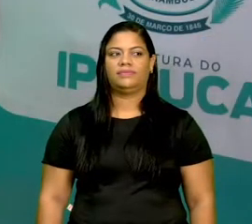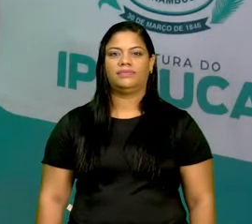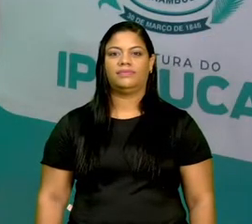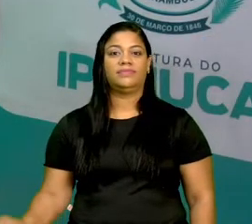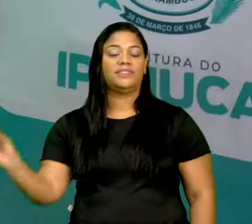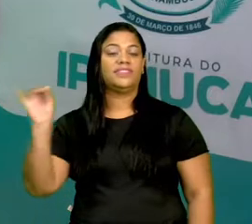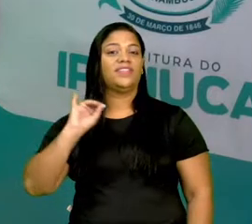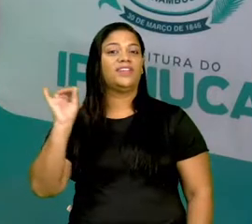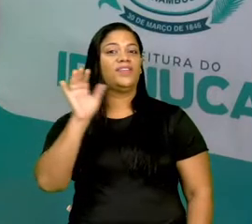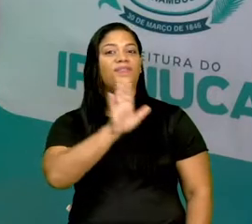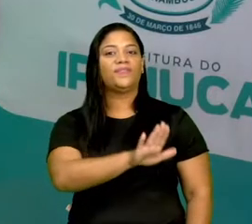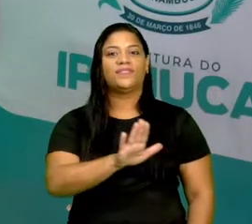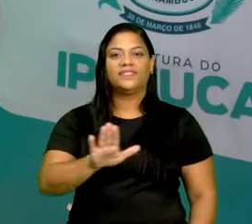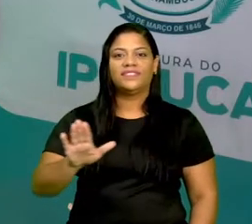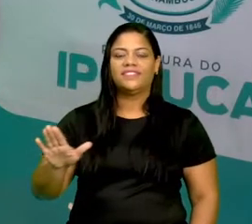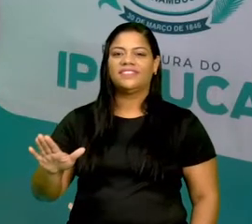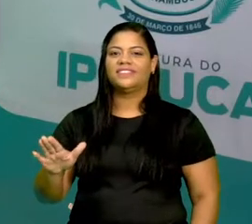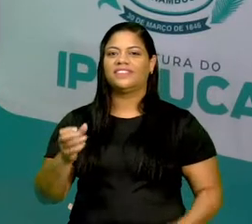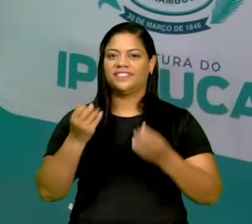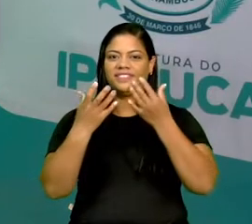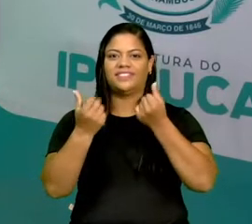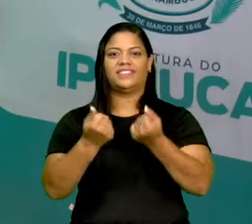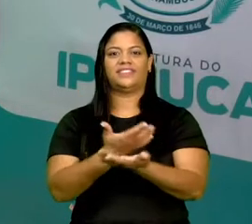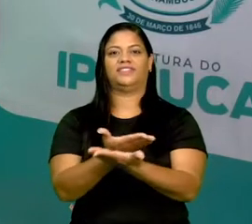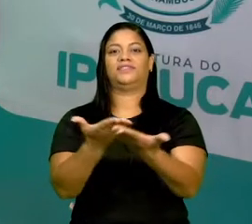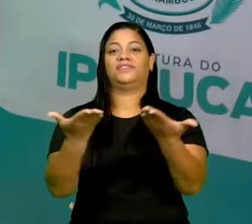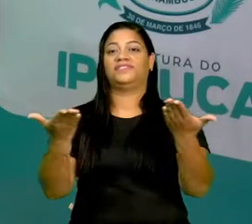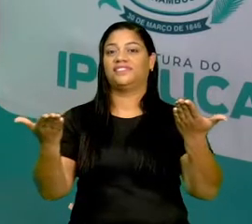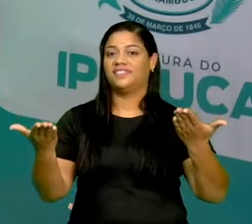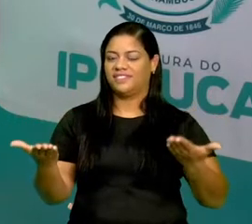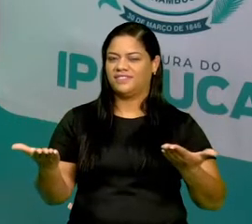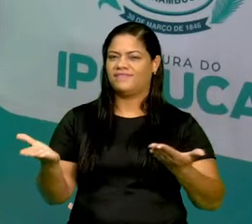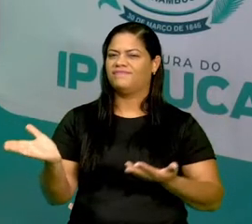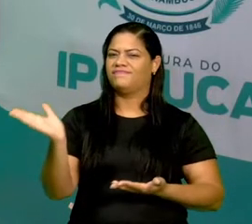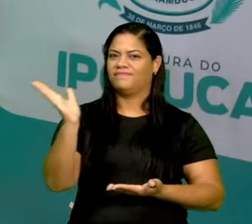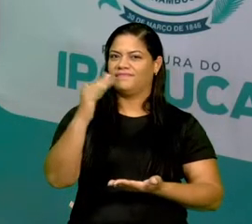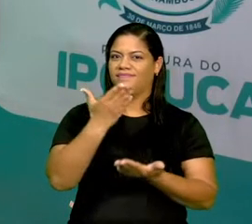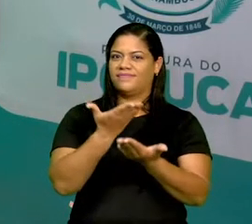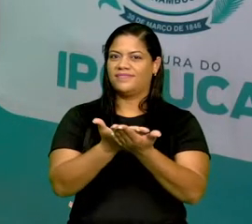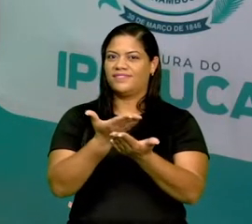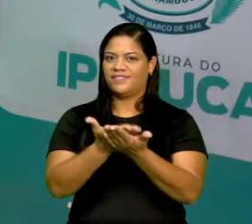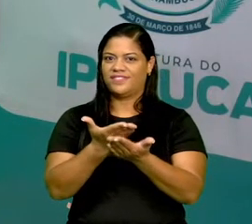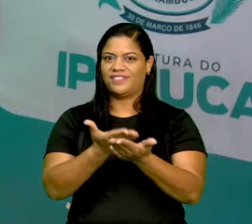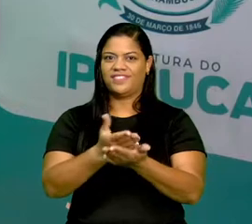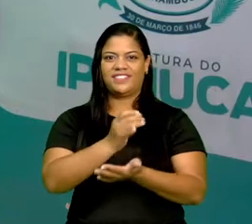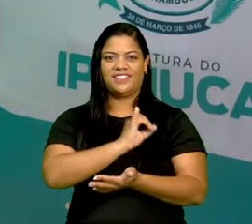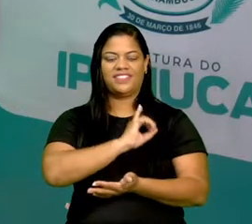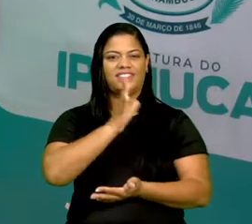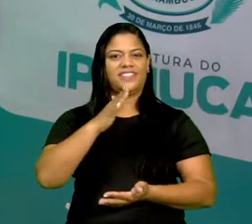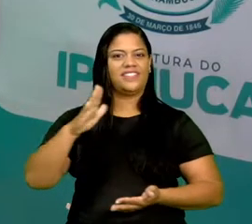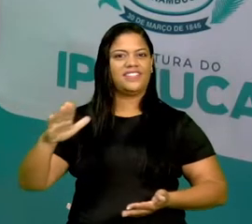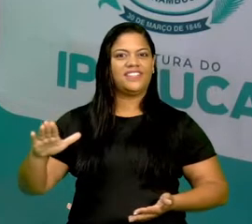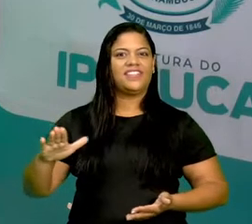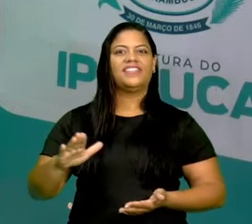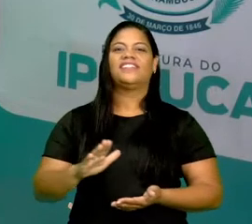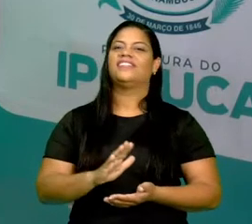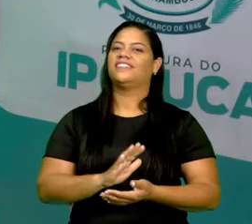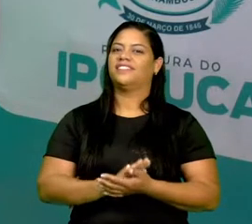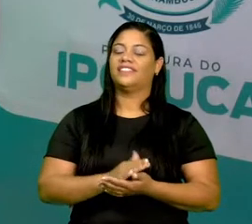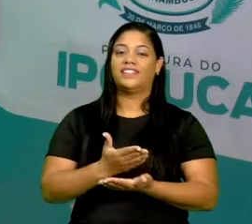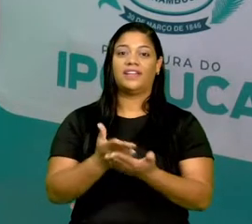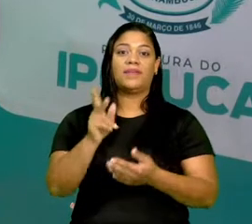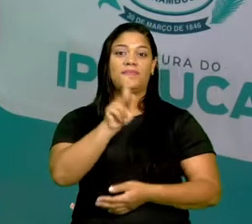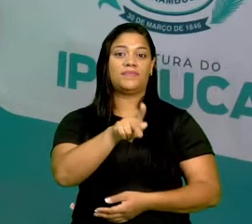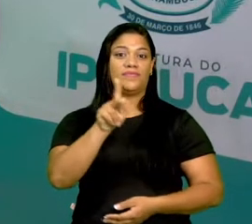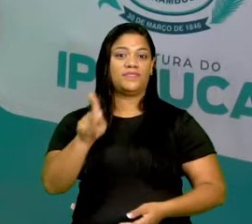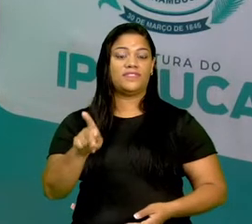Olá, crianças! Tudo bem com vocês? Vamos para mais uma aula do Projeto Educa e Pojuca. Aqui quem vos